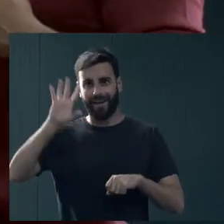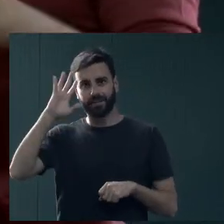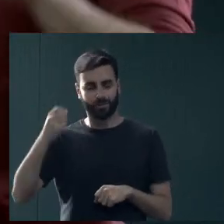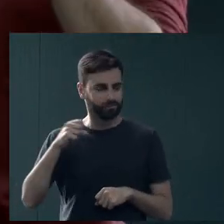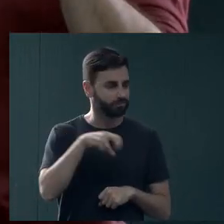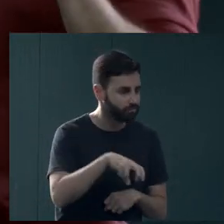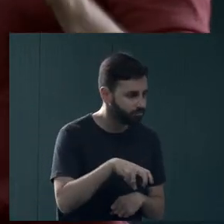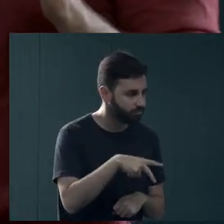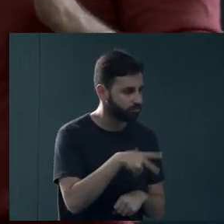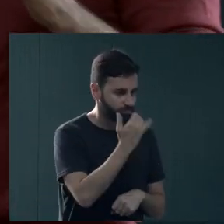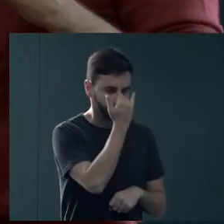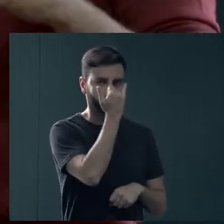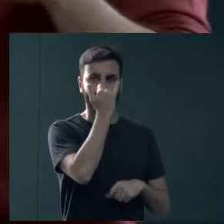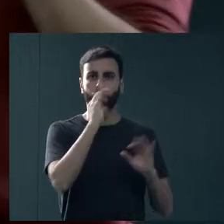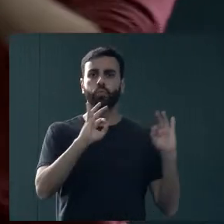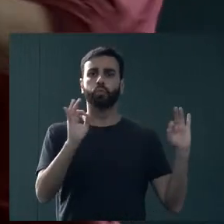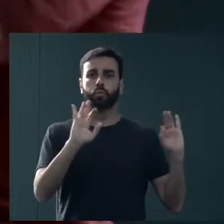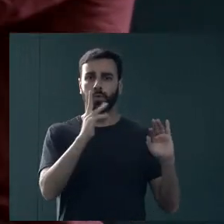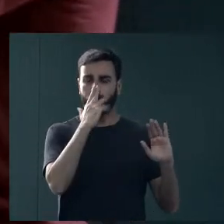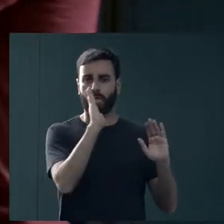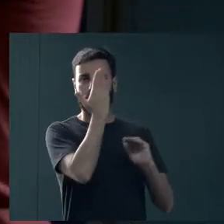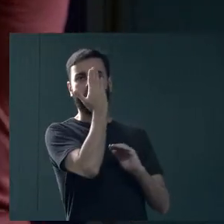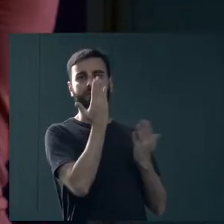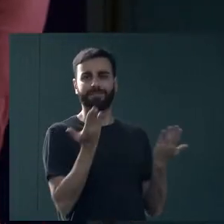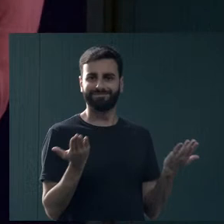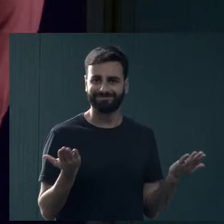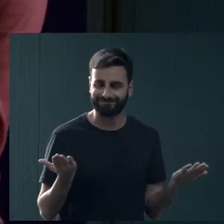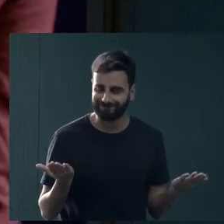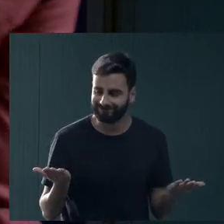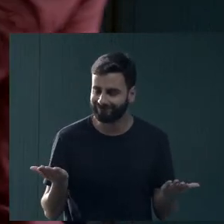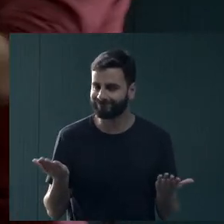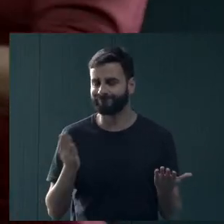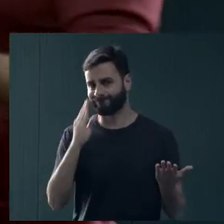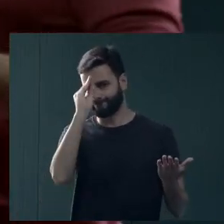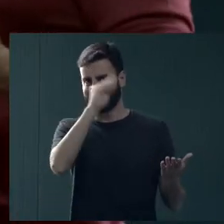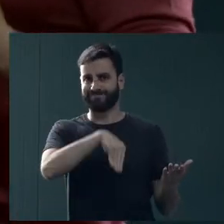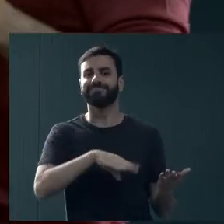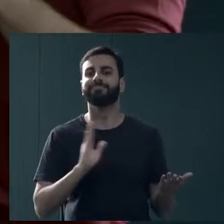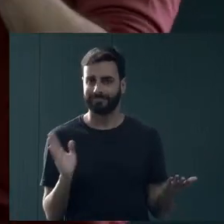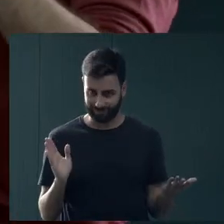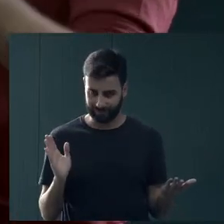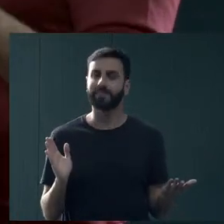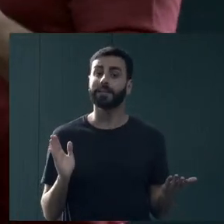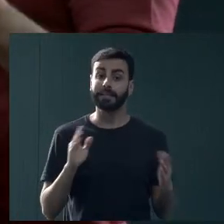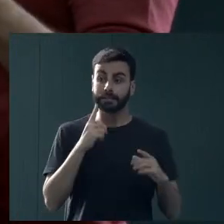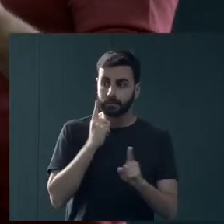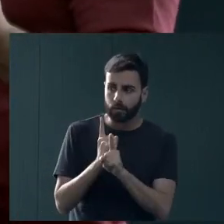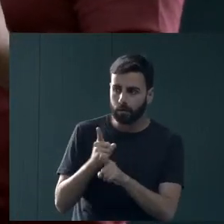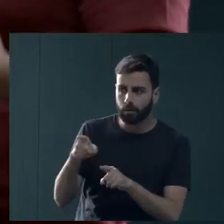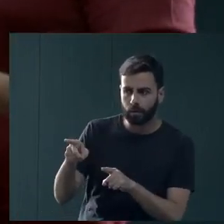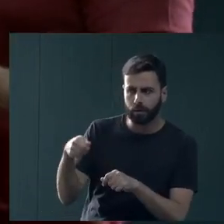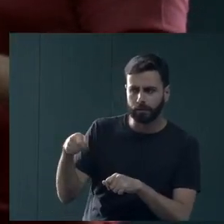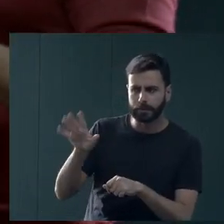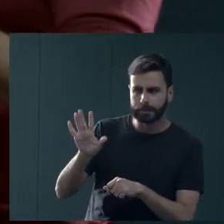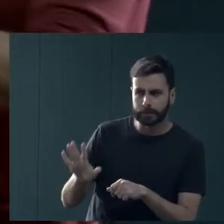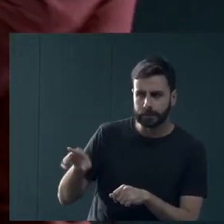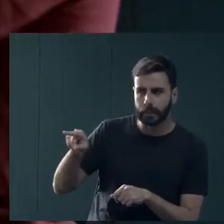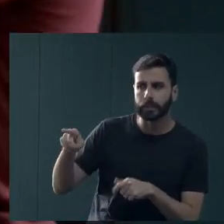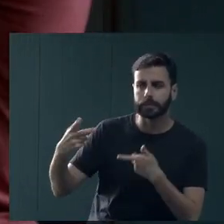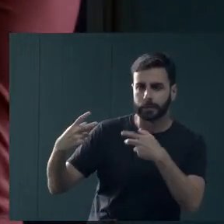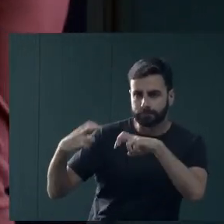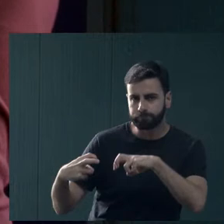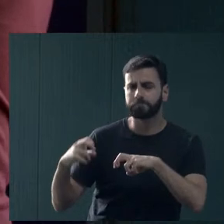o que vai acontecer? Ela nem volta mais. Então, se eu tenho um serviço que acolhe, identifique, talvez essa pessoa precise de uma